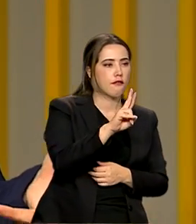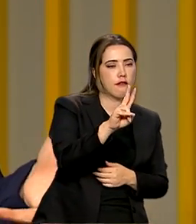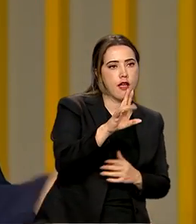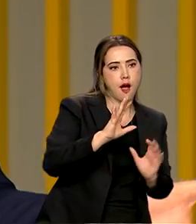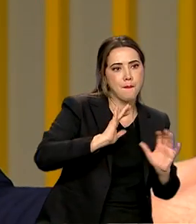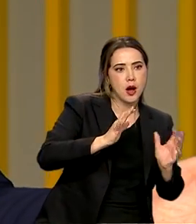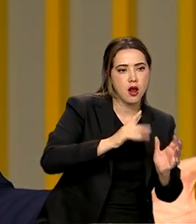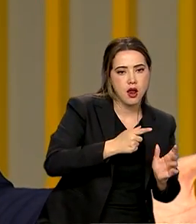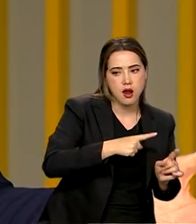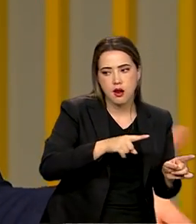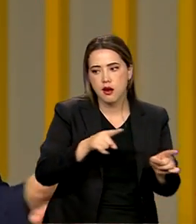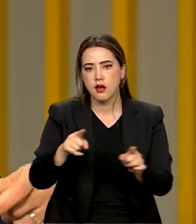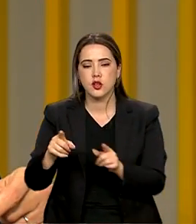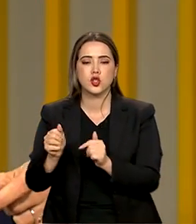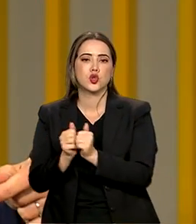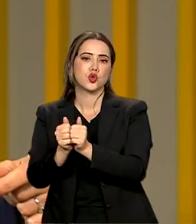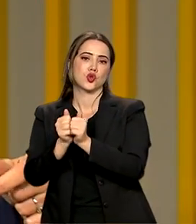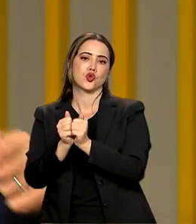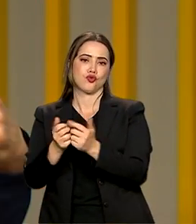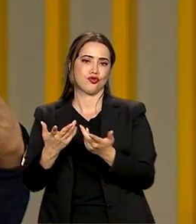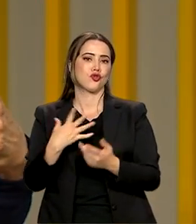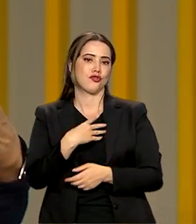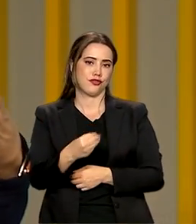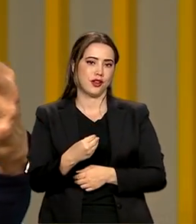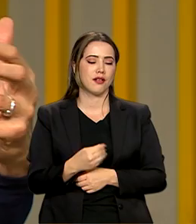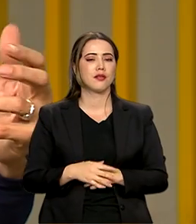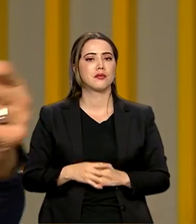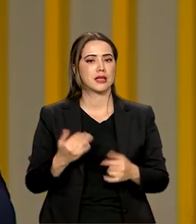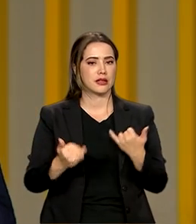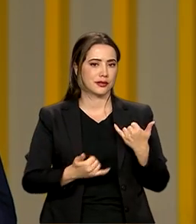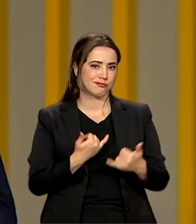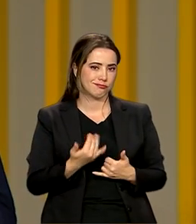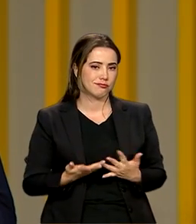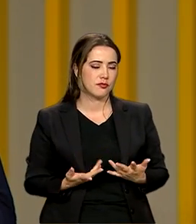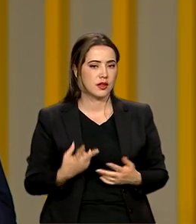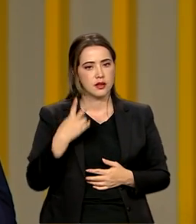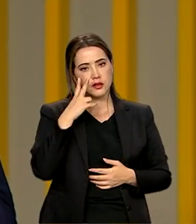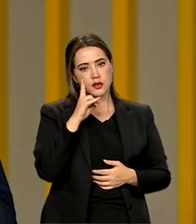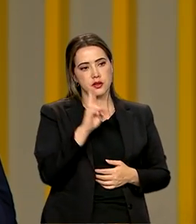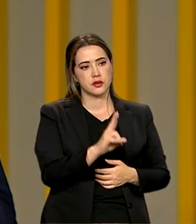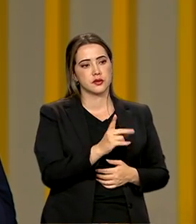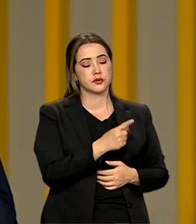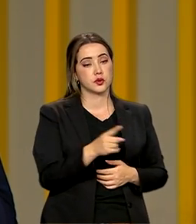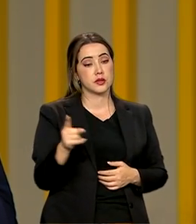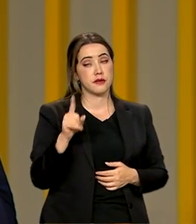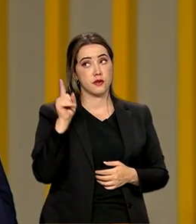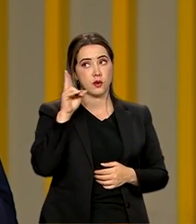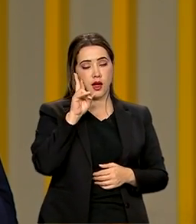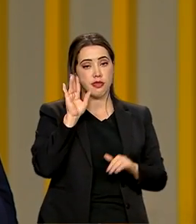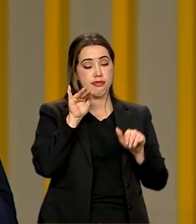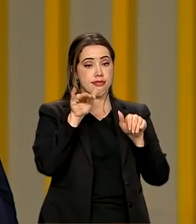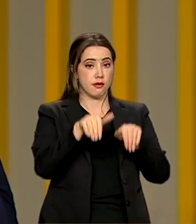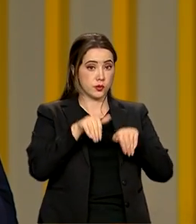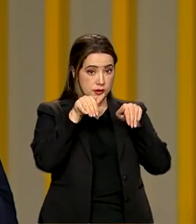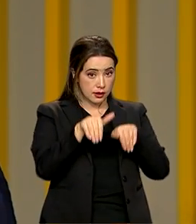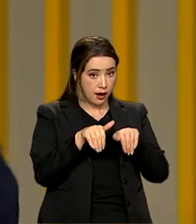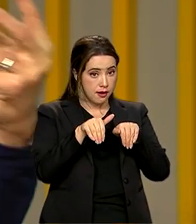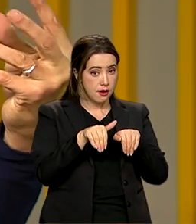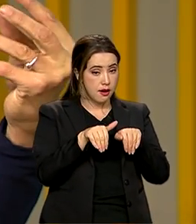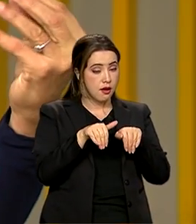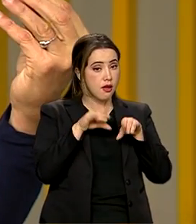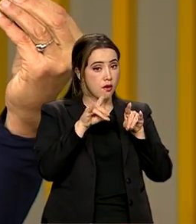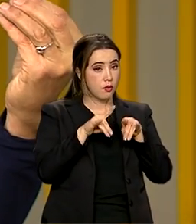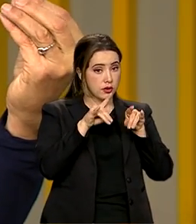com o filho, né? O que se vê lá, por exemplo, na Austrália, é um programa de